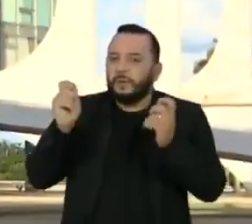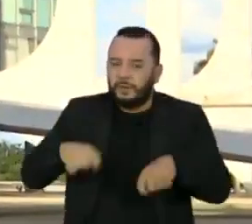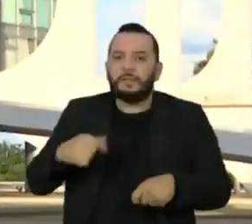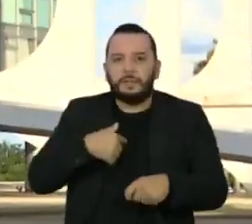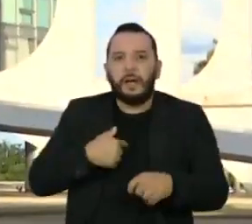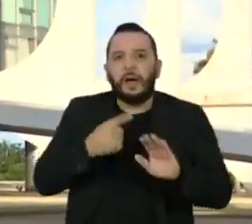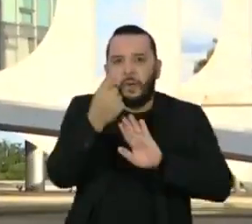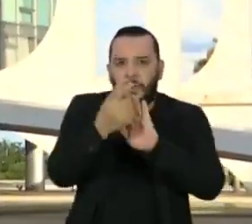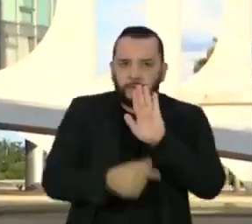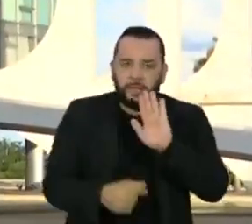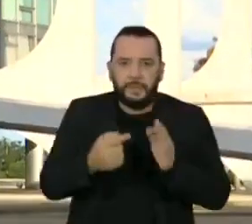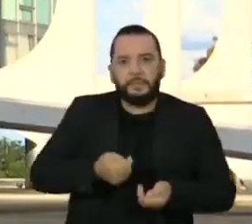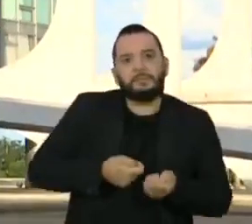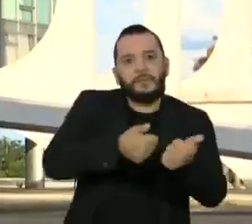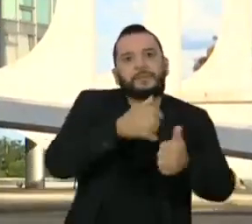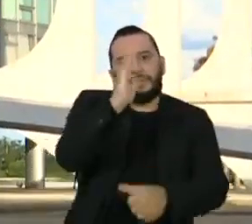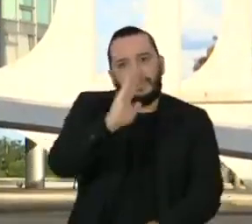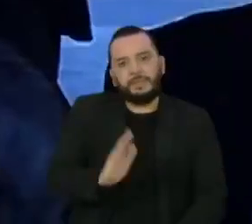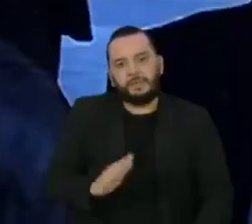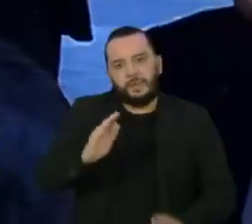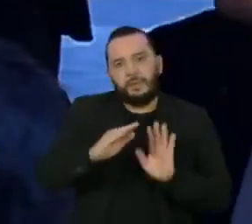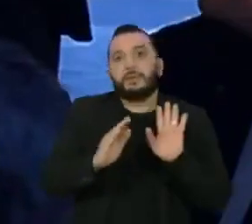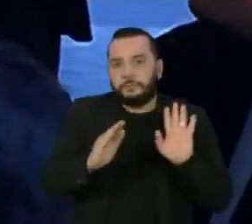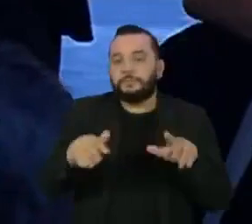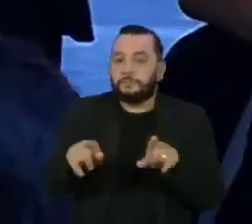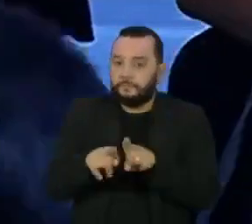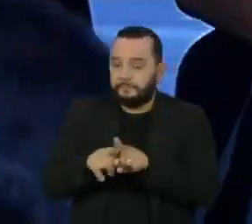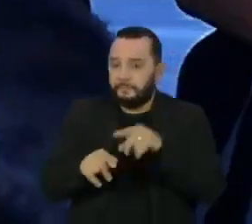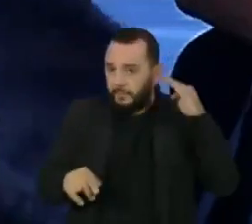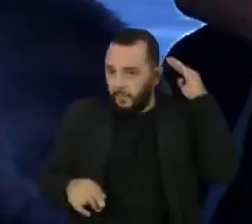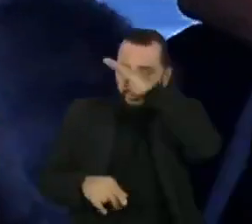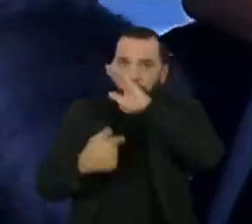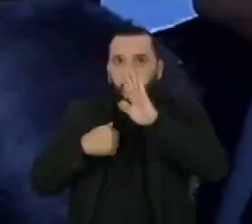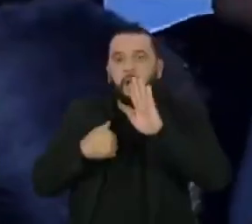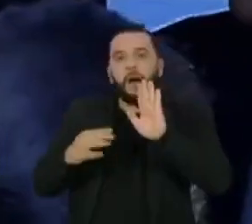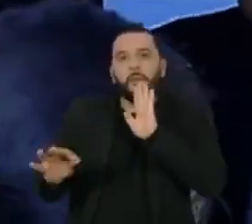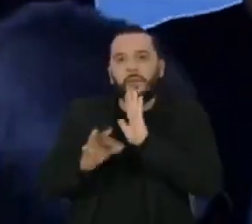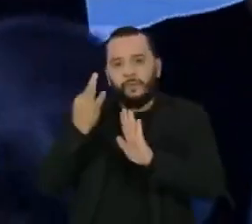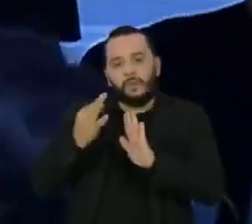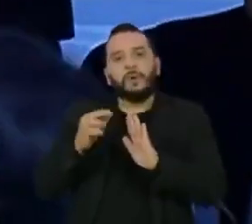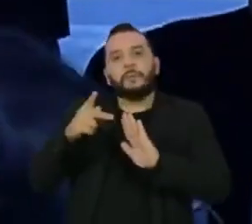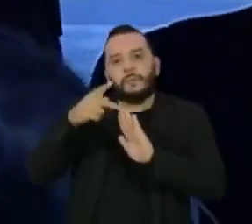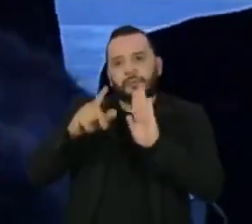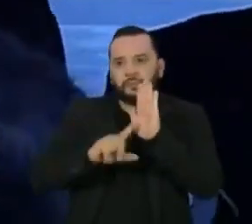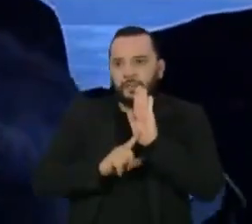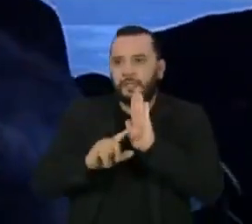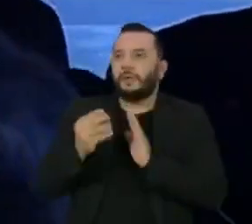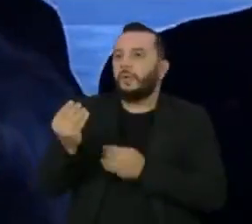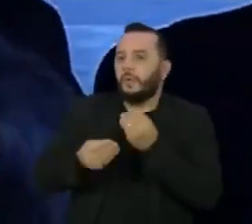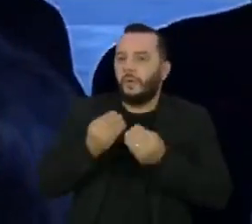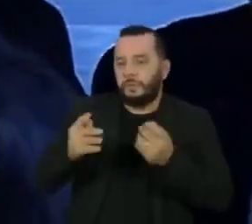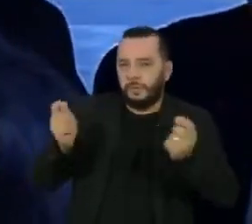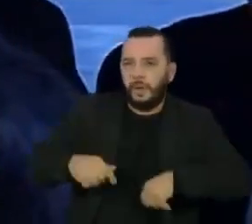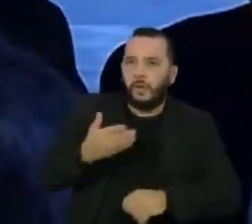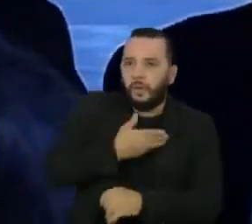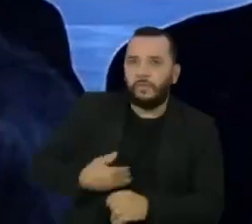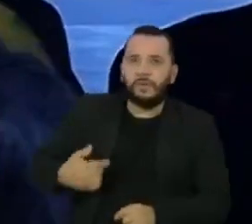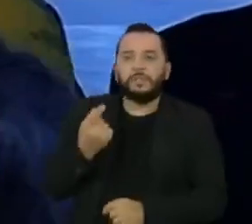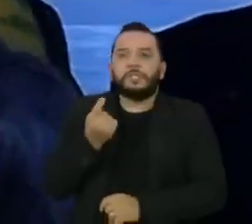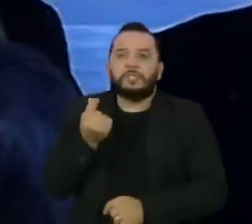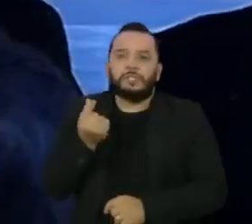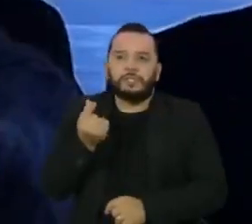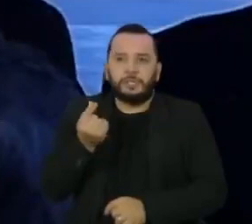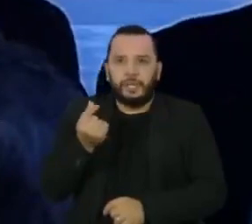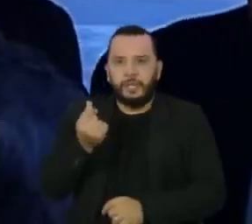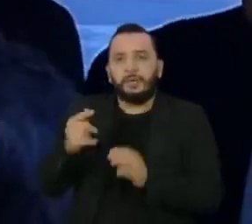de gastos para o novo Auxílio Brasil. Em paralelo, Bolsonaro sancionou no início do mês o projeto de lei que possibilita que o governo use dinheiro de